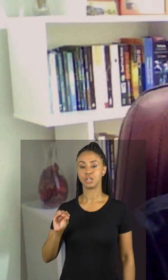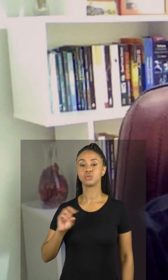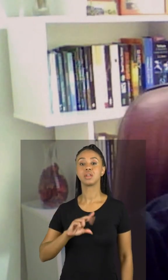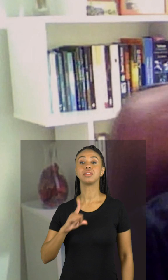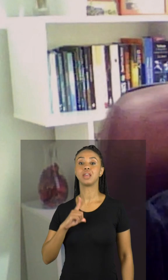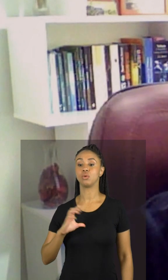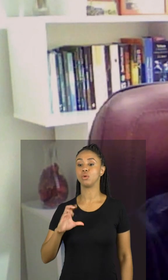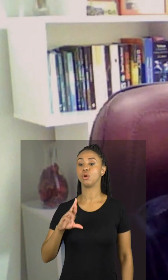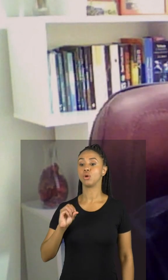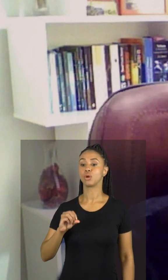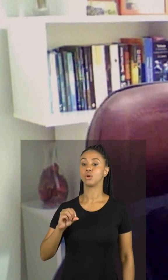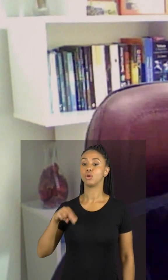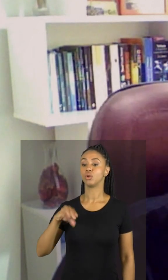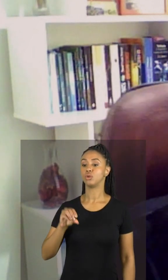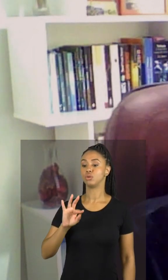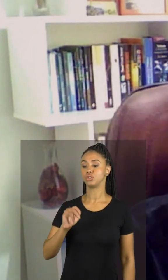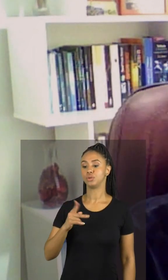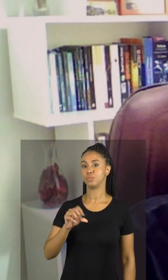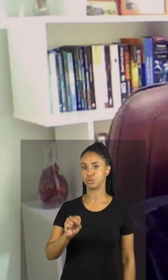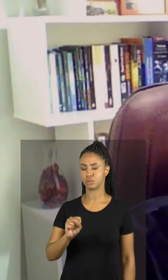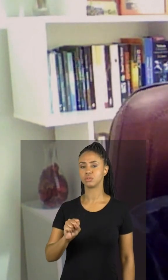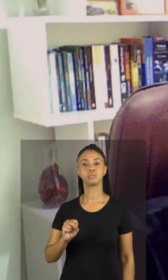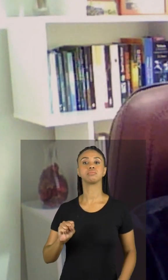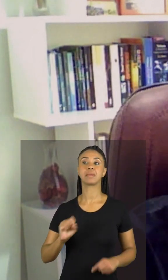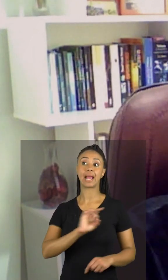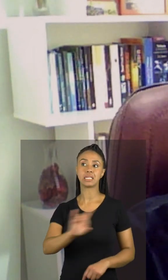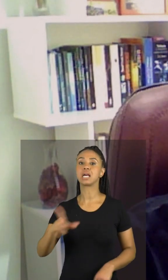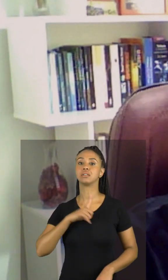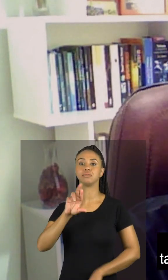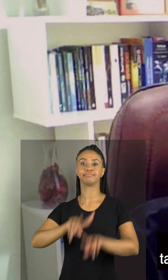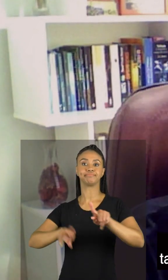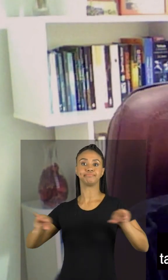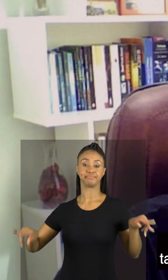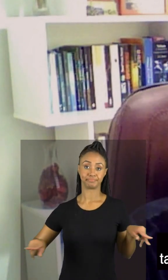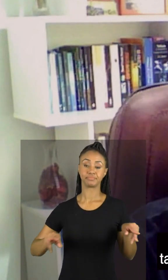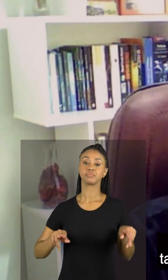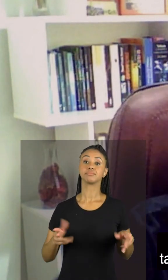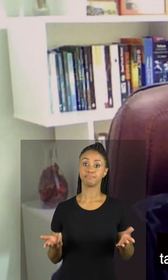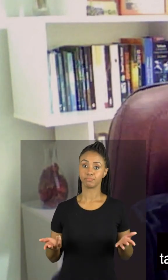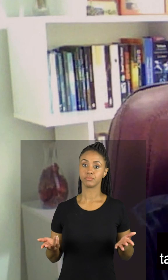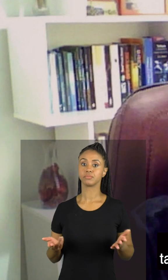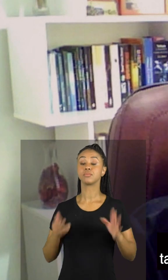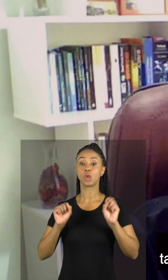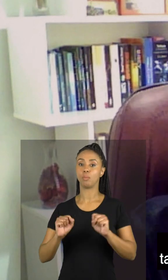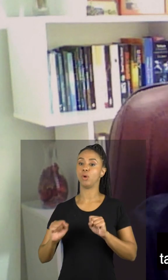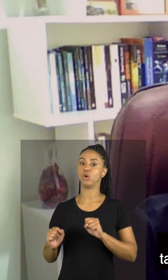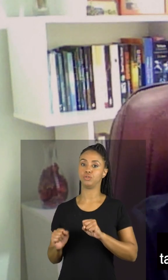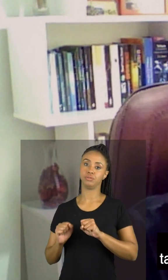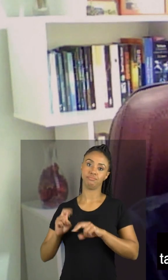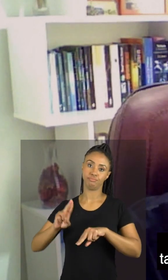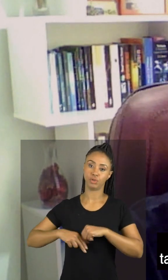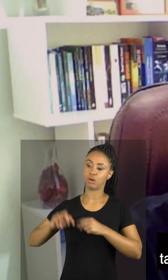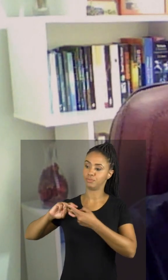população, a gente tem os diferentes cronotipos. Isso pode ser, isso tem uma causa tanto genética